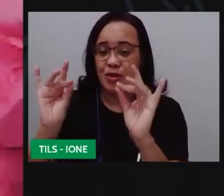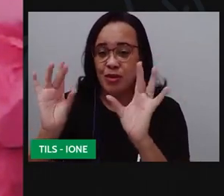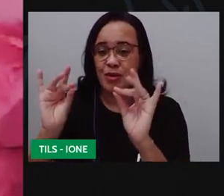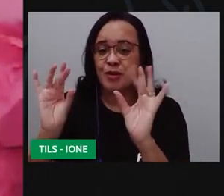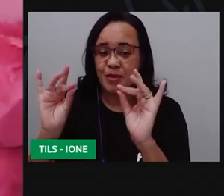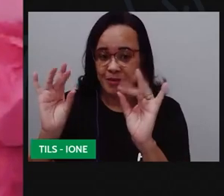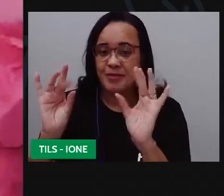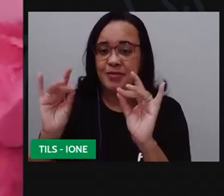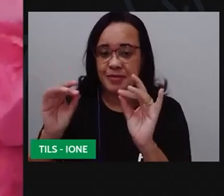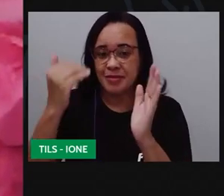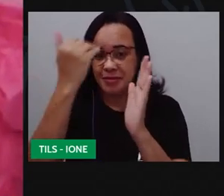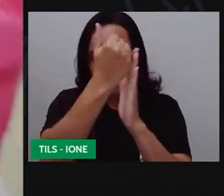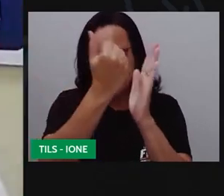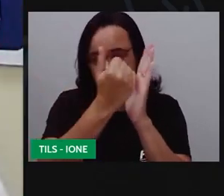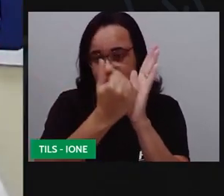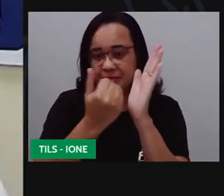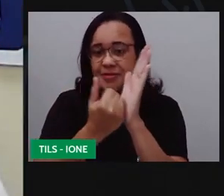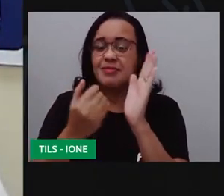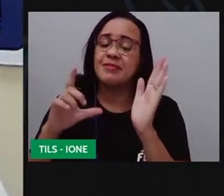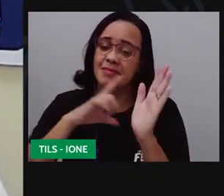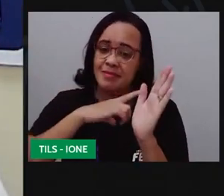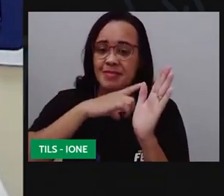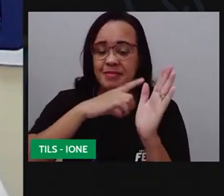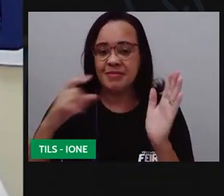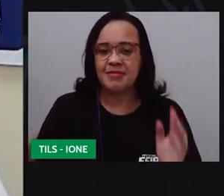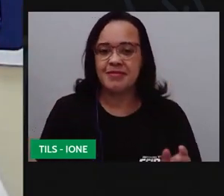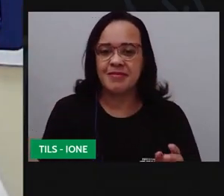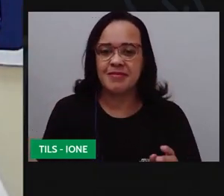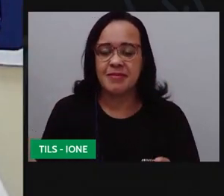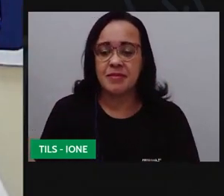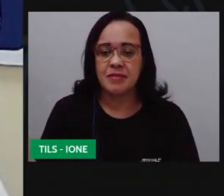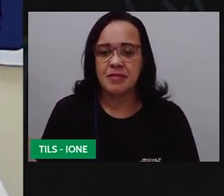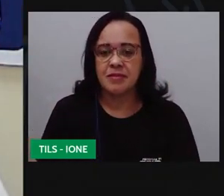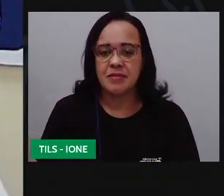já tem uma lente aqui venho aqui ó